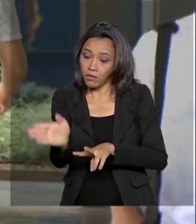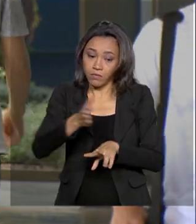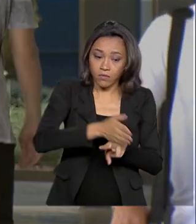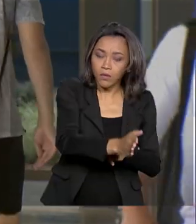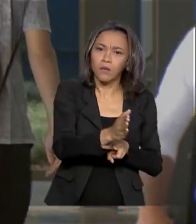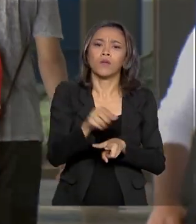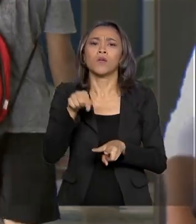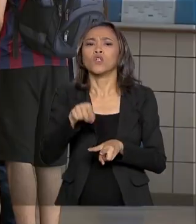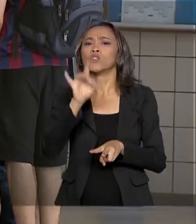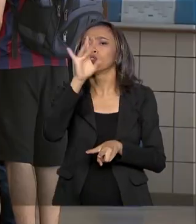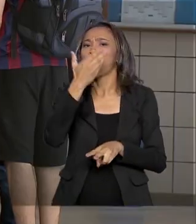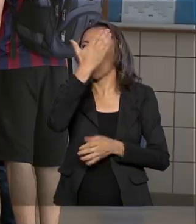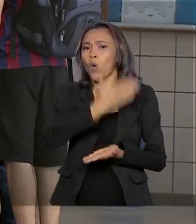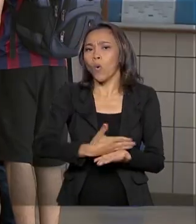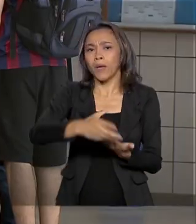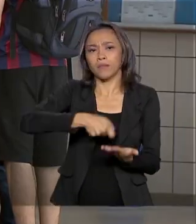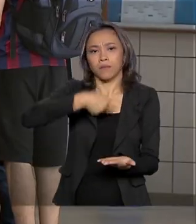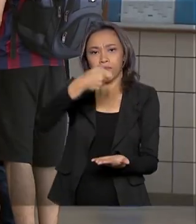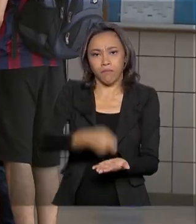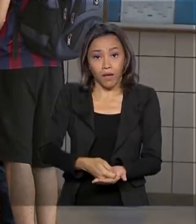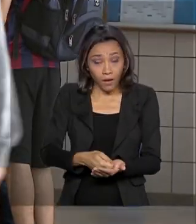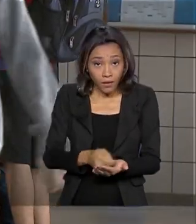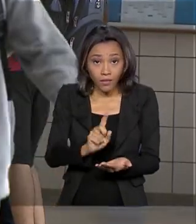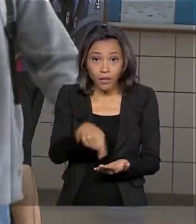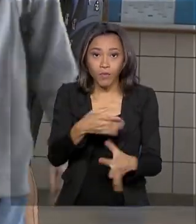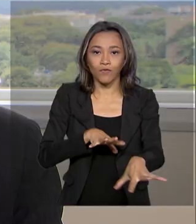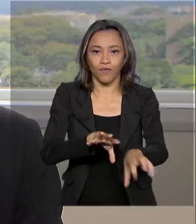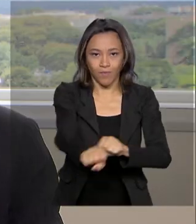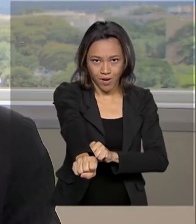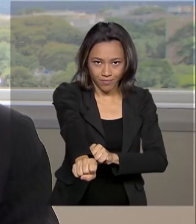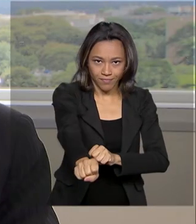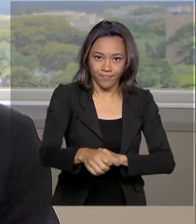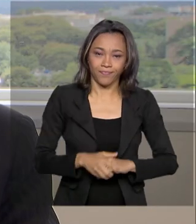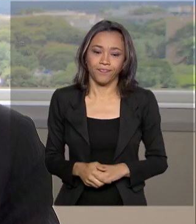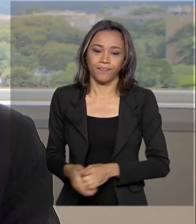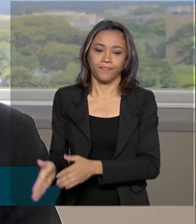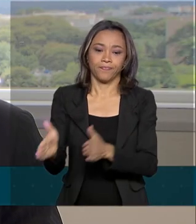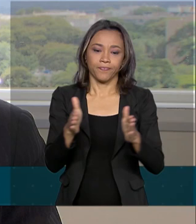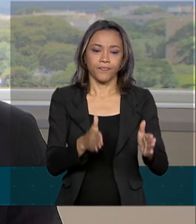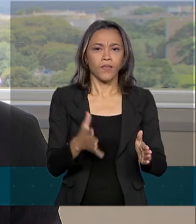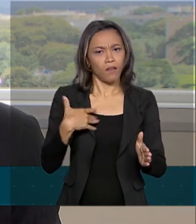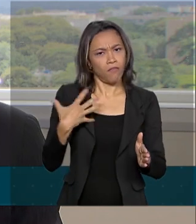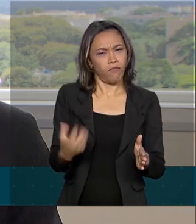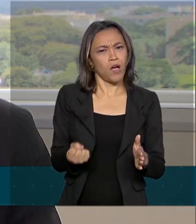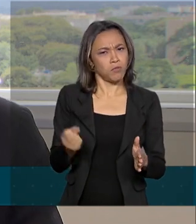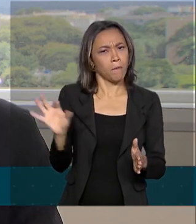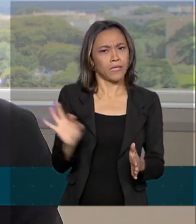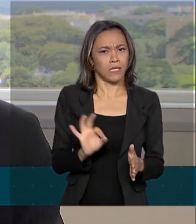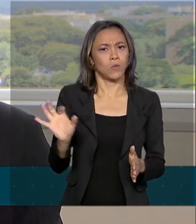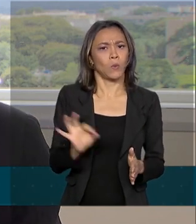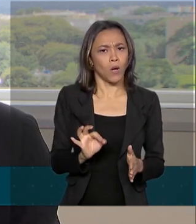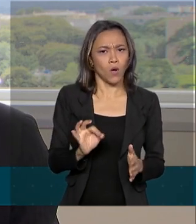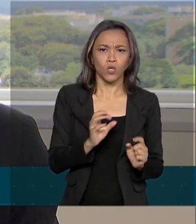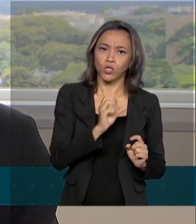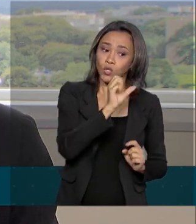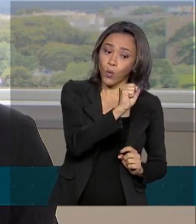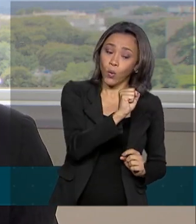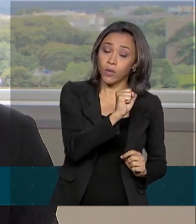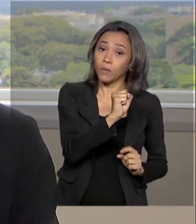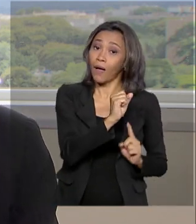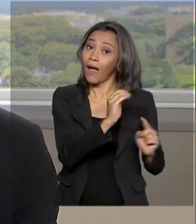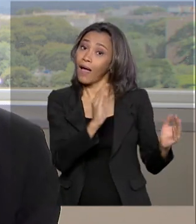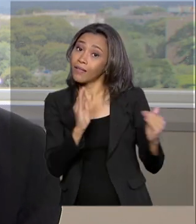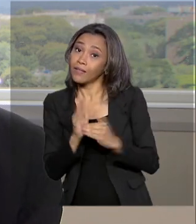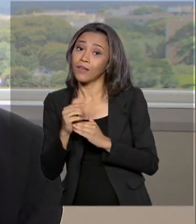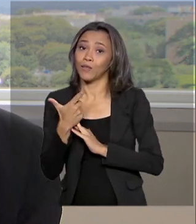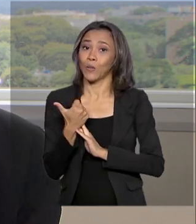o estudante só começa a pagar a dívida depois de formado. Nós vamos cobrar dele um percentual da renda, que varia de 8% a 12%.